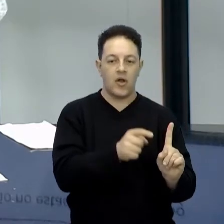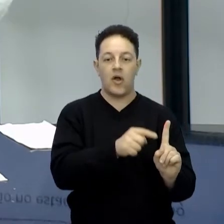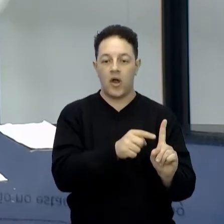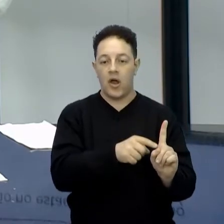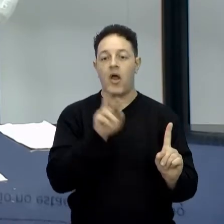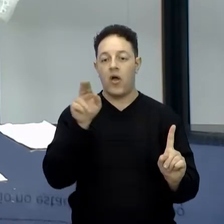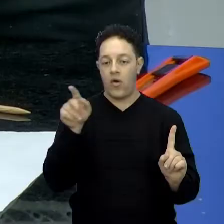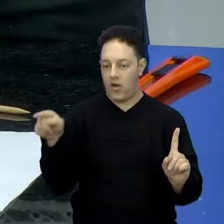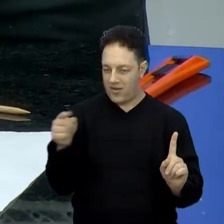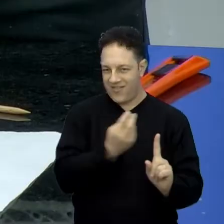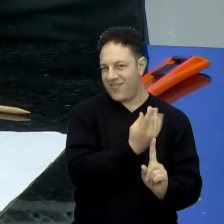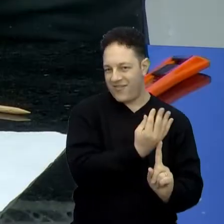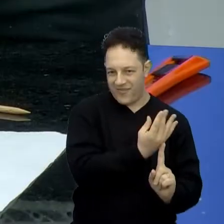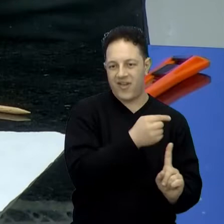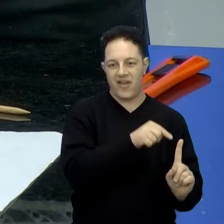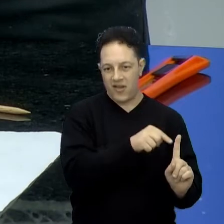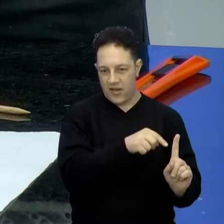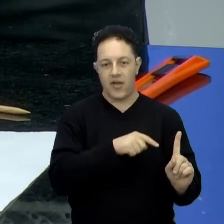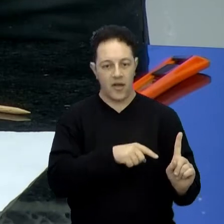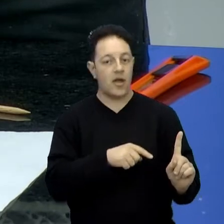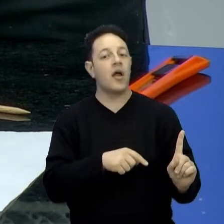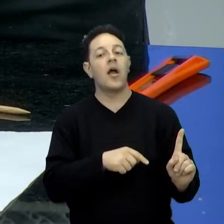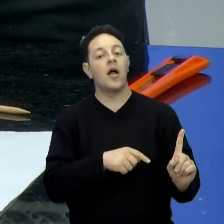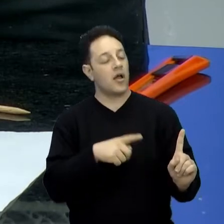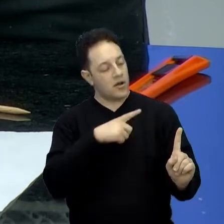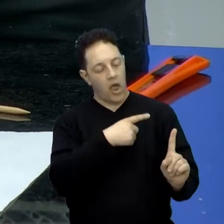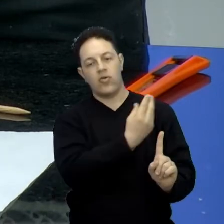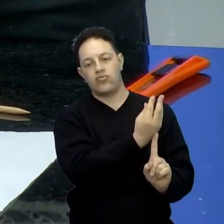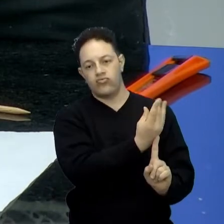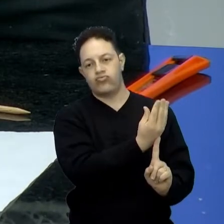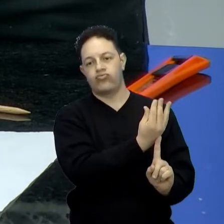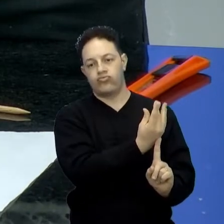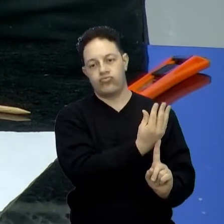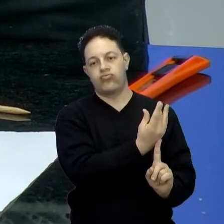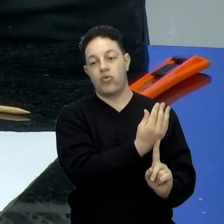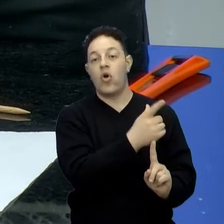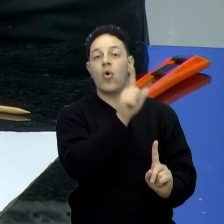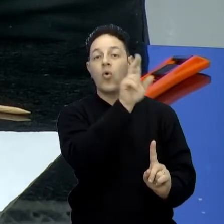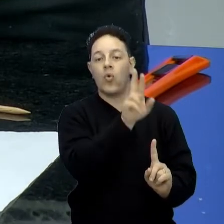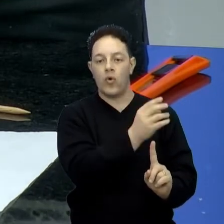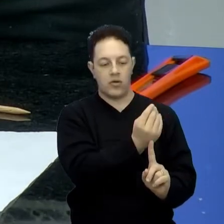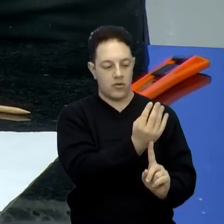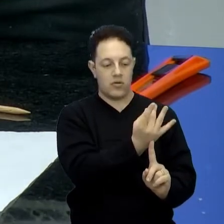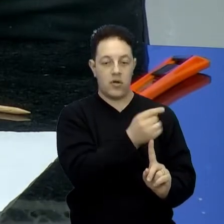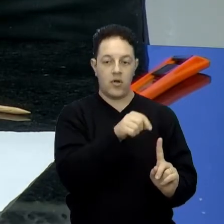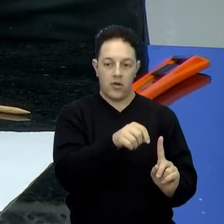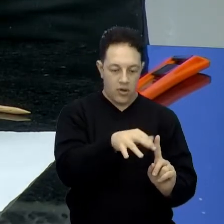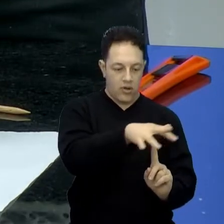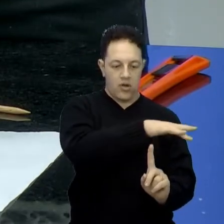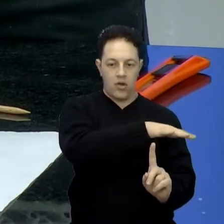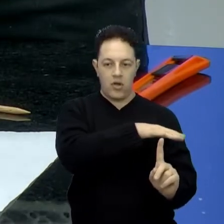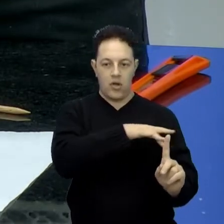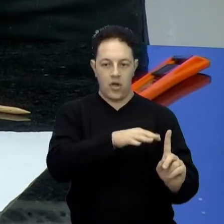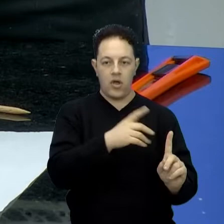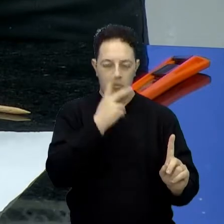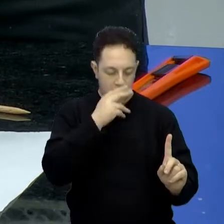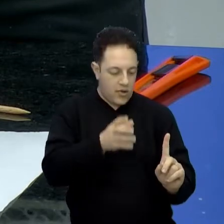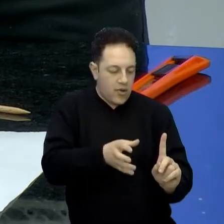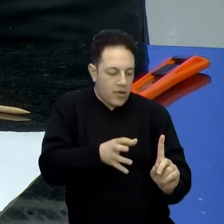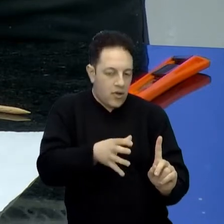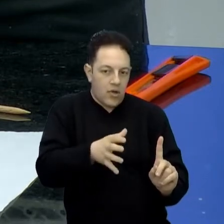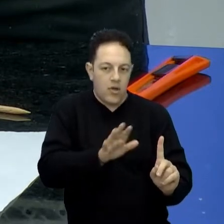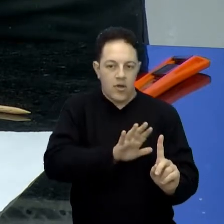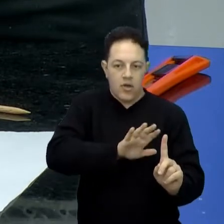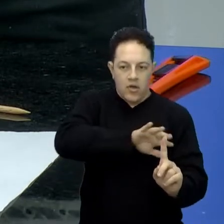essa lâmpada, essa vela aqui, ela está emitindo luz, né? Um pouco dessa manifestação aquece a sua região